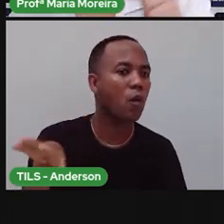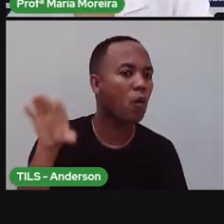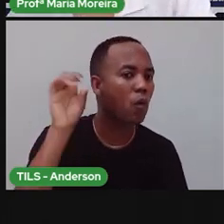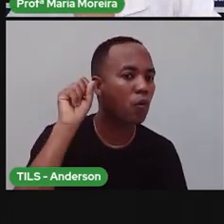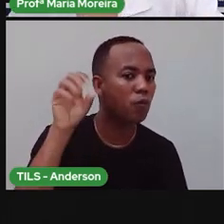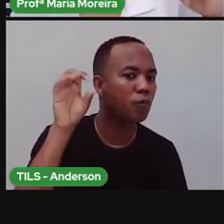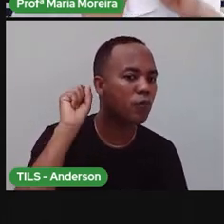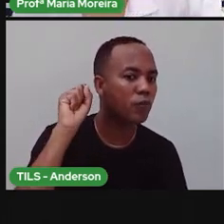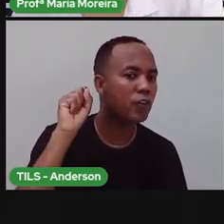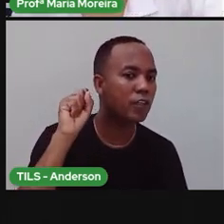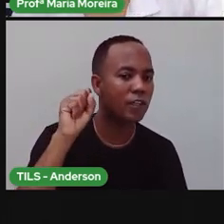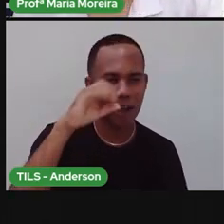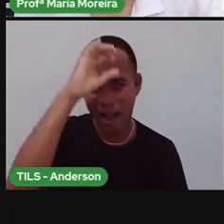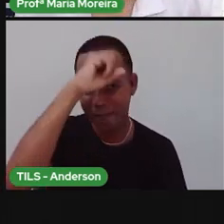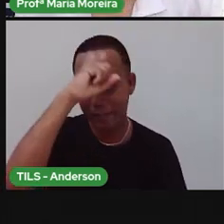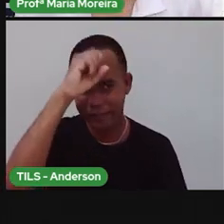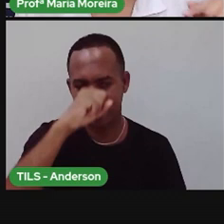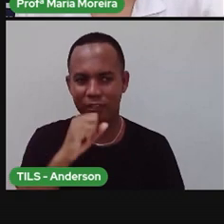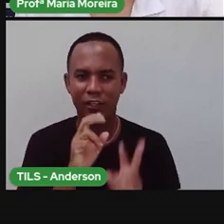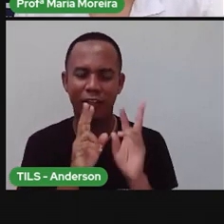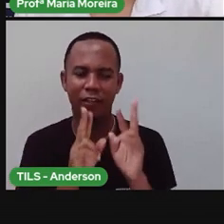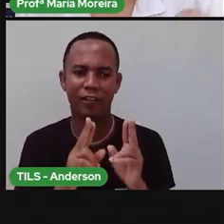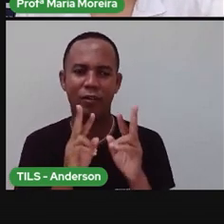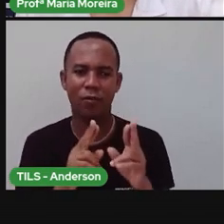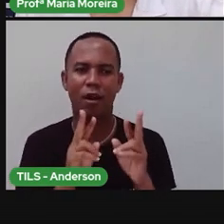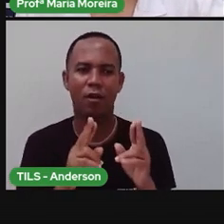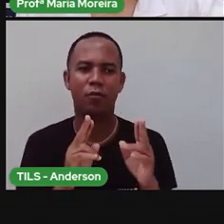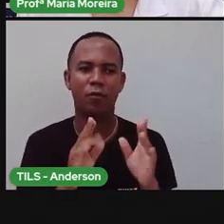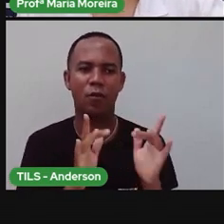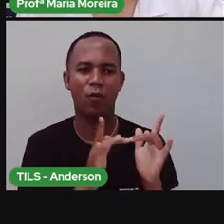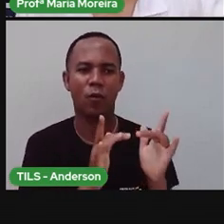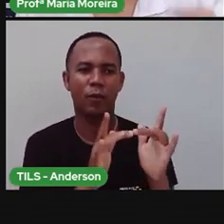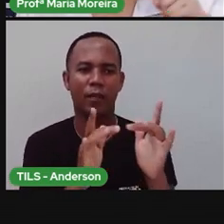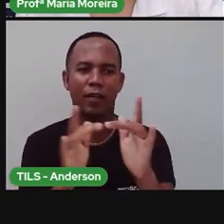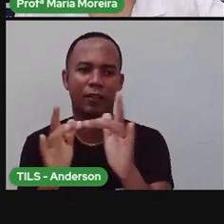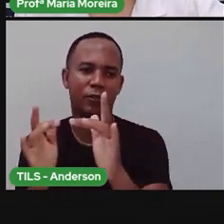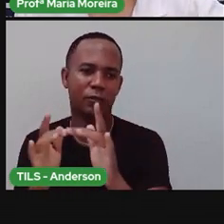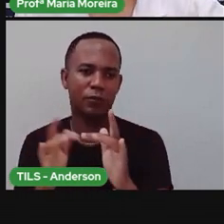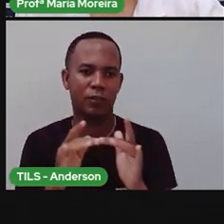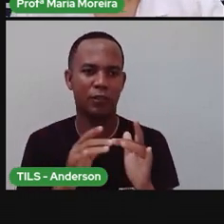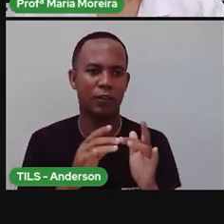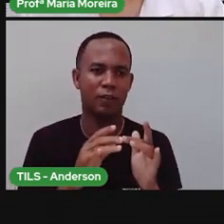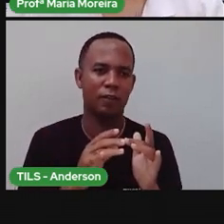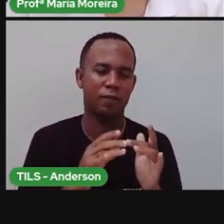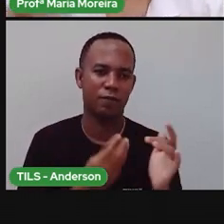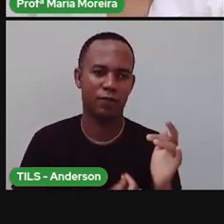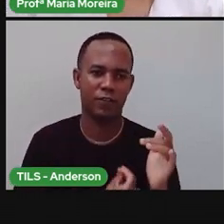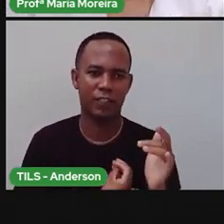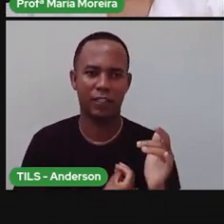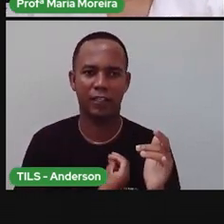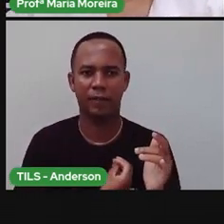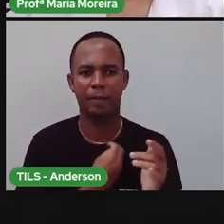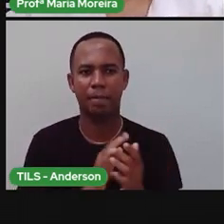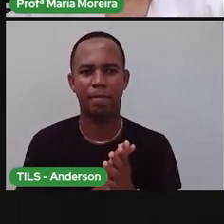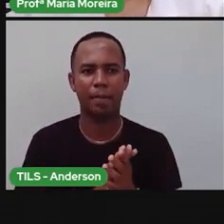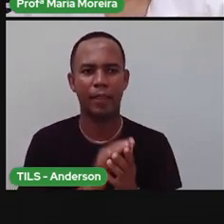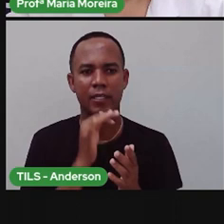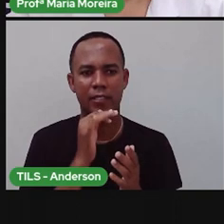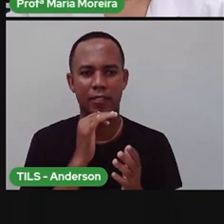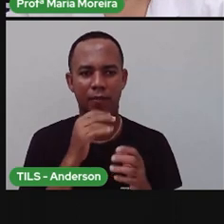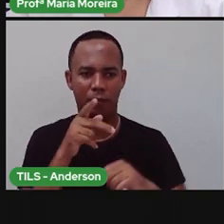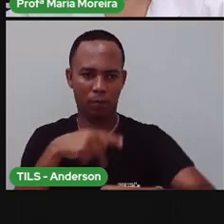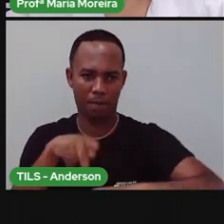as pessoas e aprendi com a convivência com as pessoas o quê? O nosso idioma. Se eu tivesse nascido na Espanha,